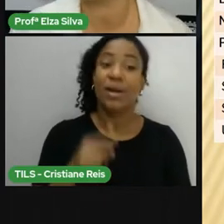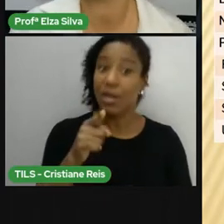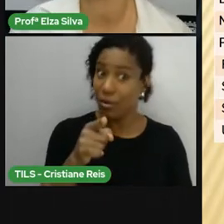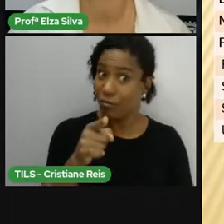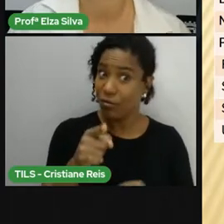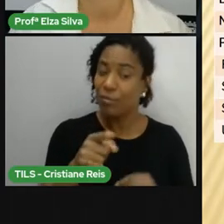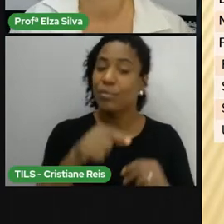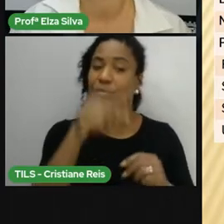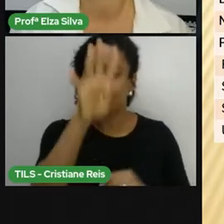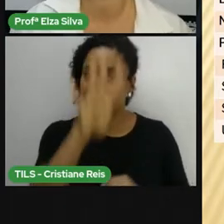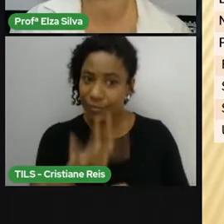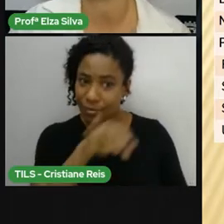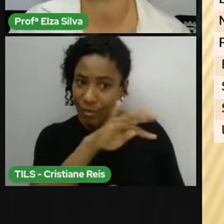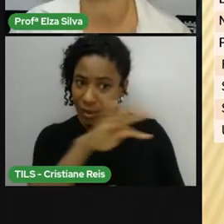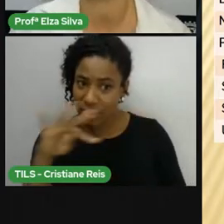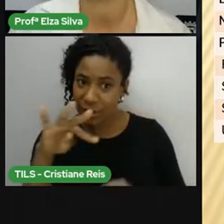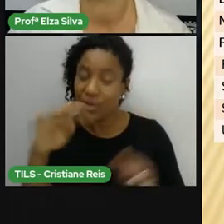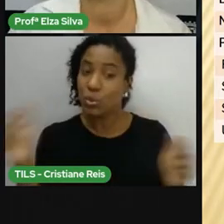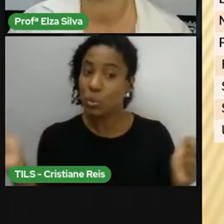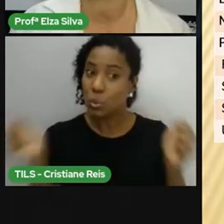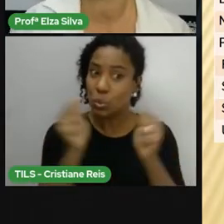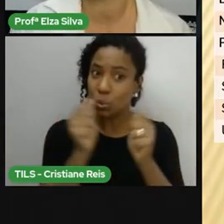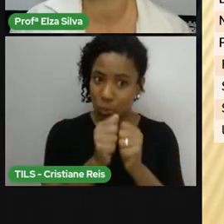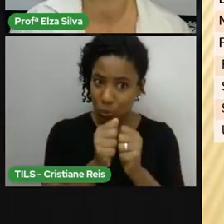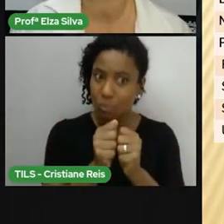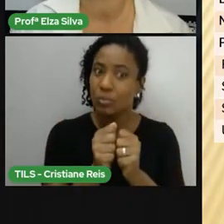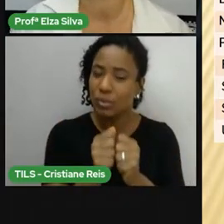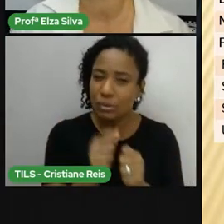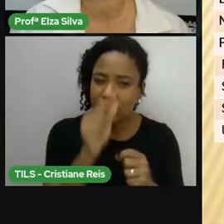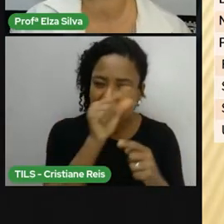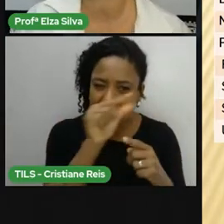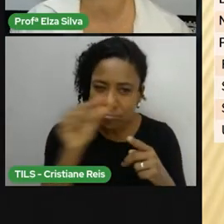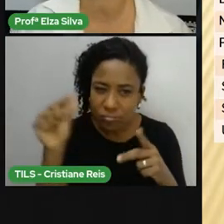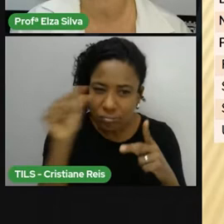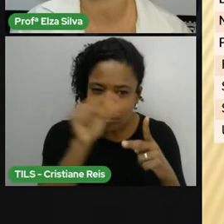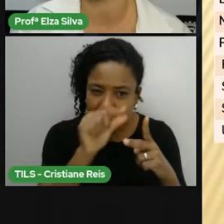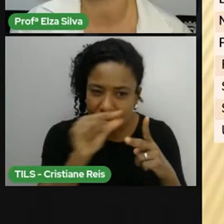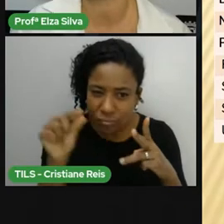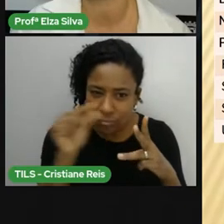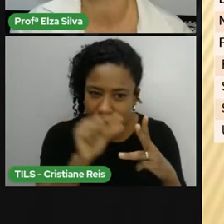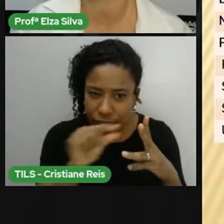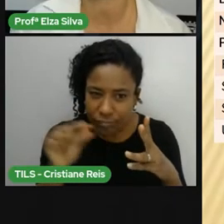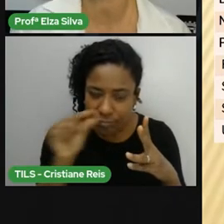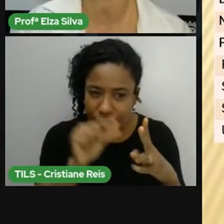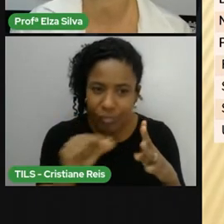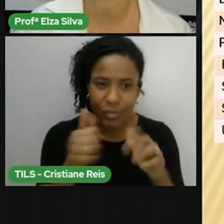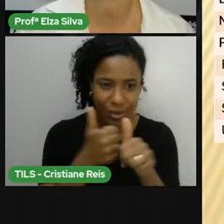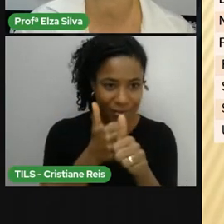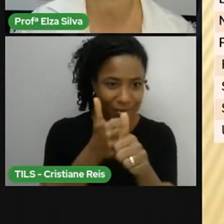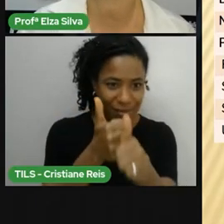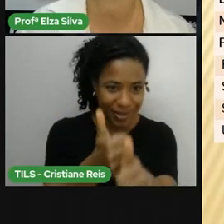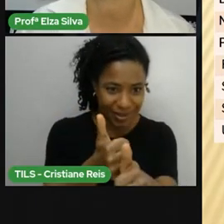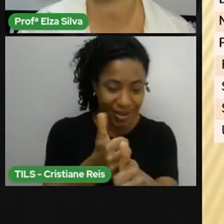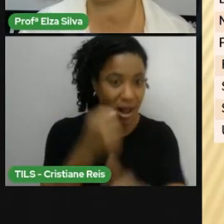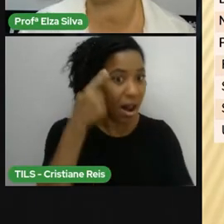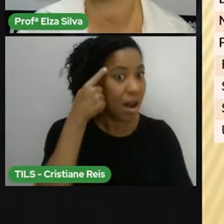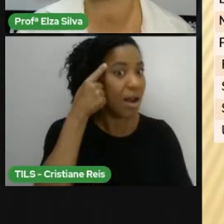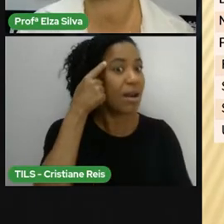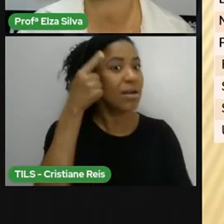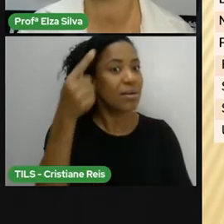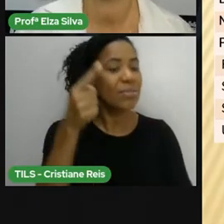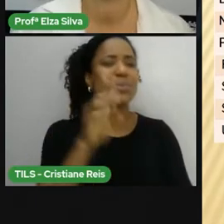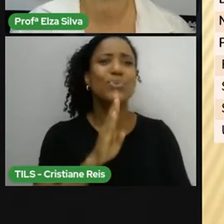eu for lendo, vocês vão lendo junto comigo e vão tentando se lembrar sobre quais países vocês já